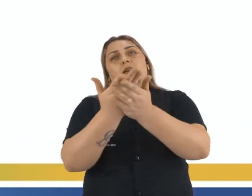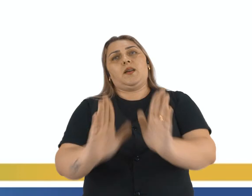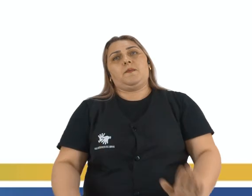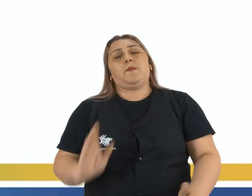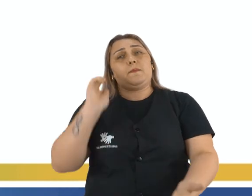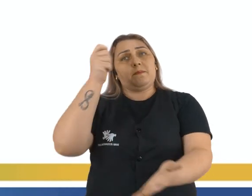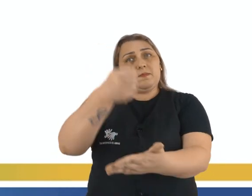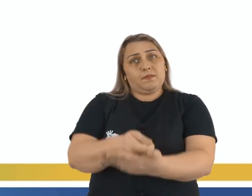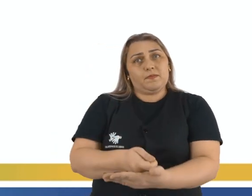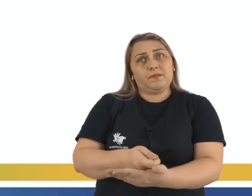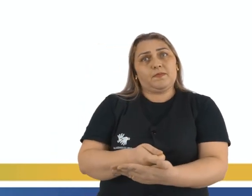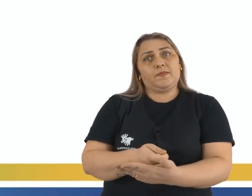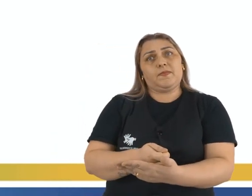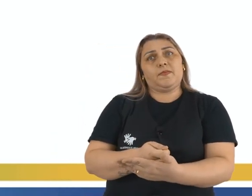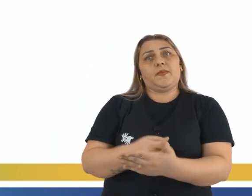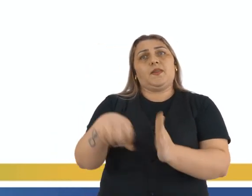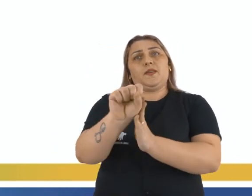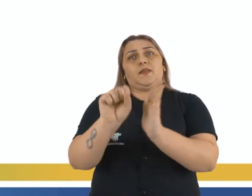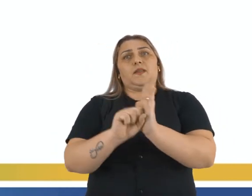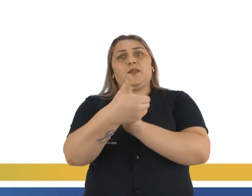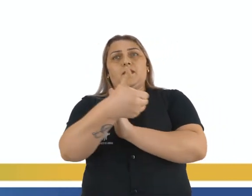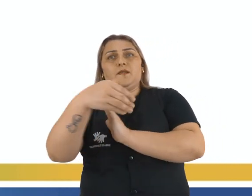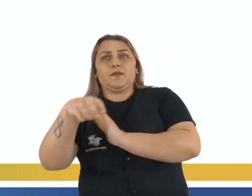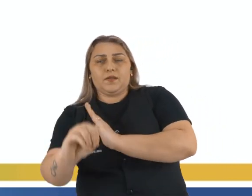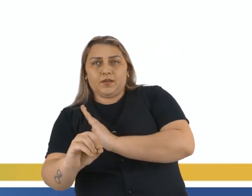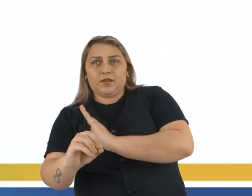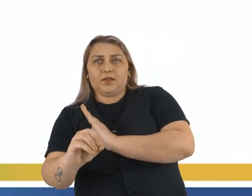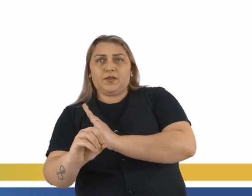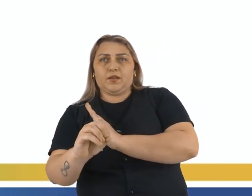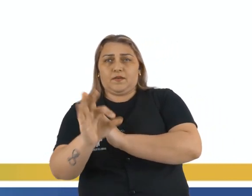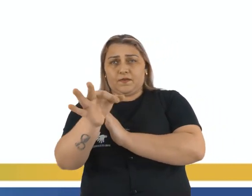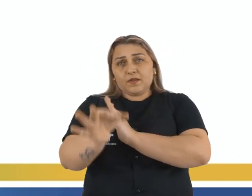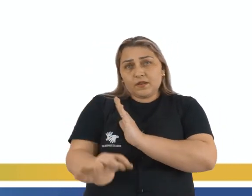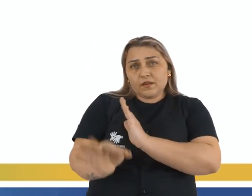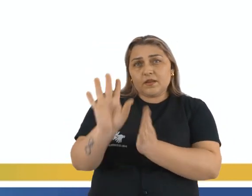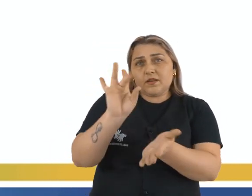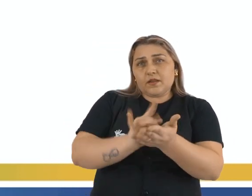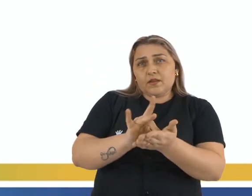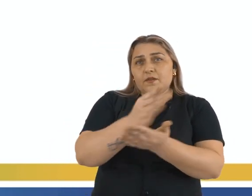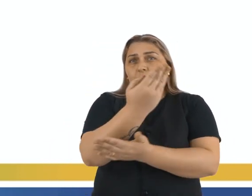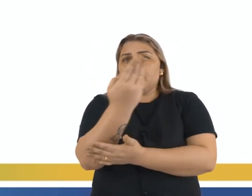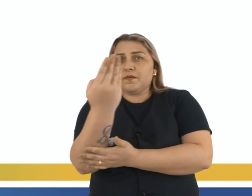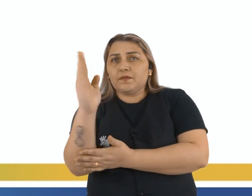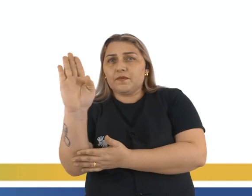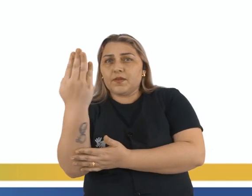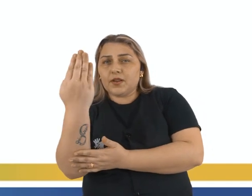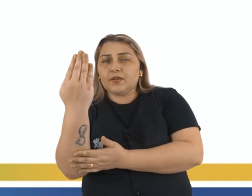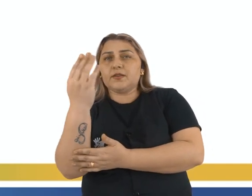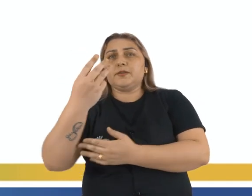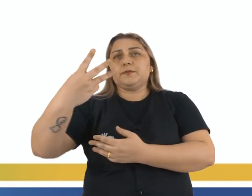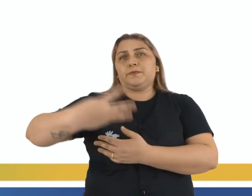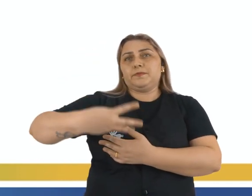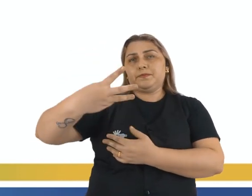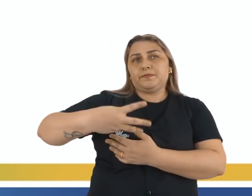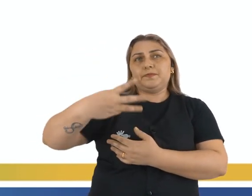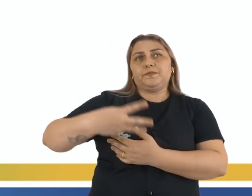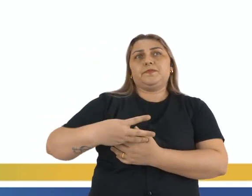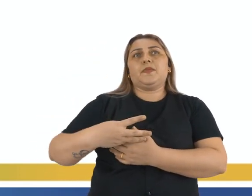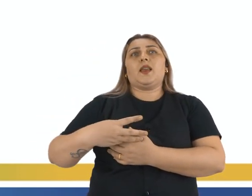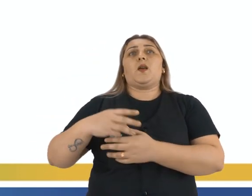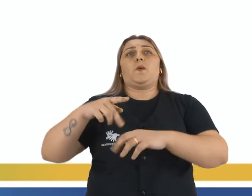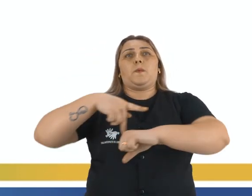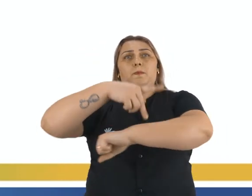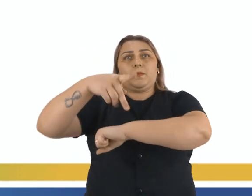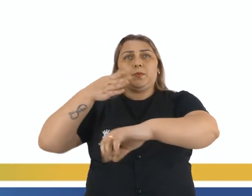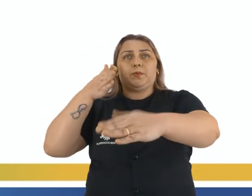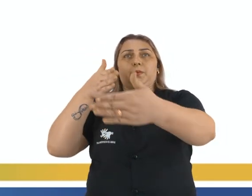ser paga em meados do século XX. Será que essa afirmação é verdadeira? Terceira afirmação, o país